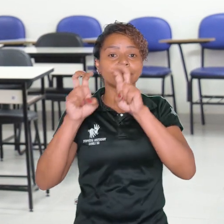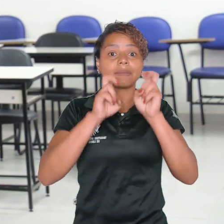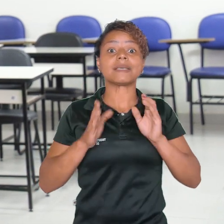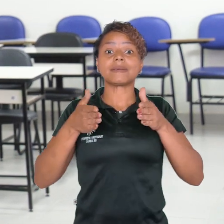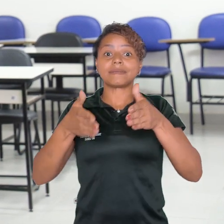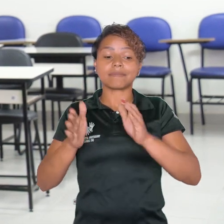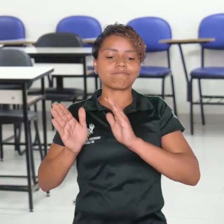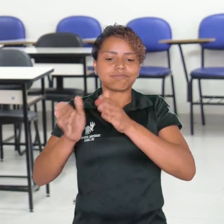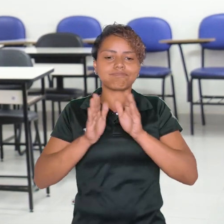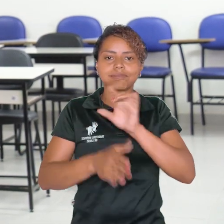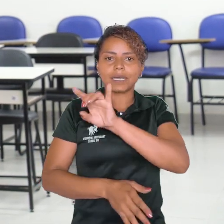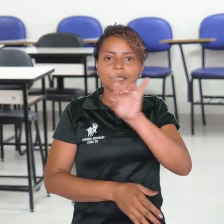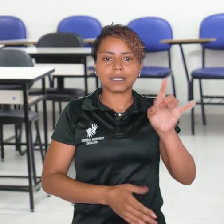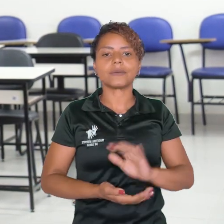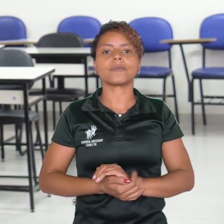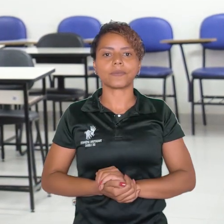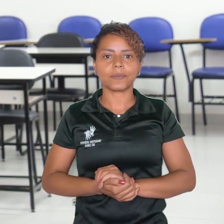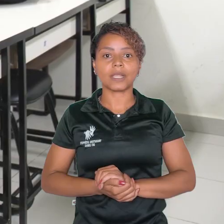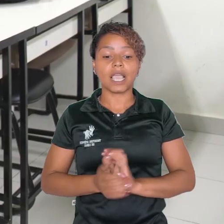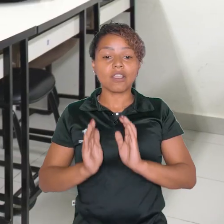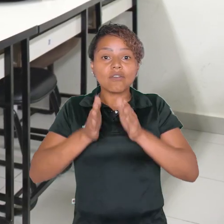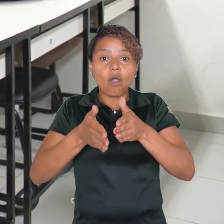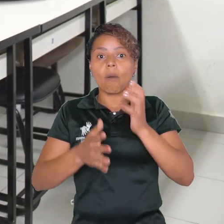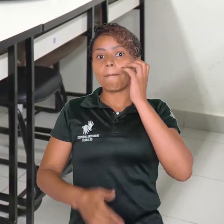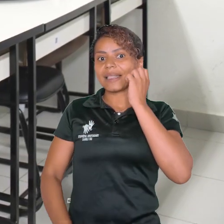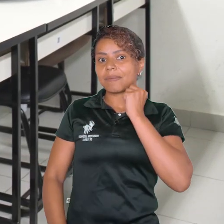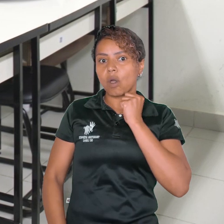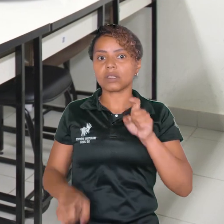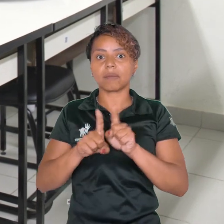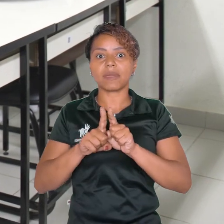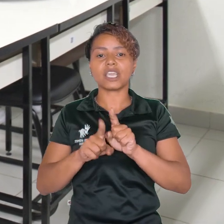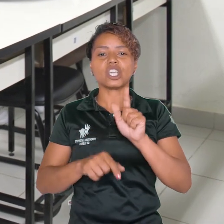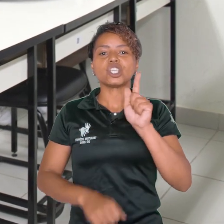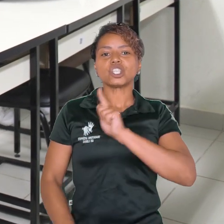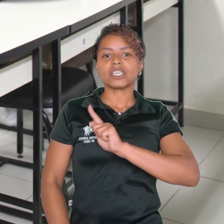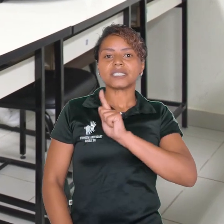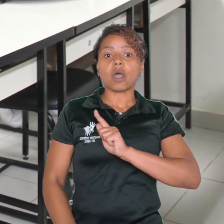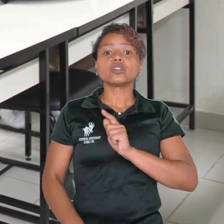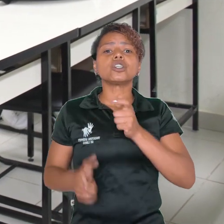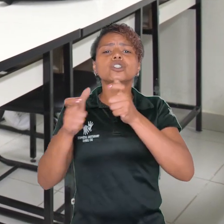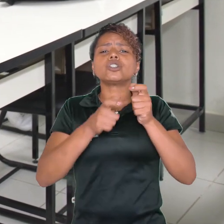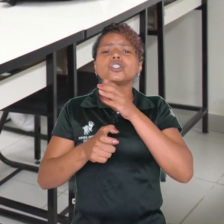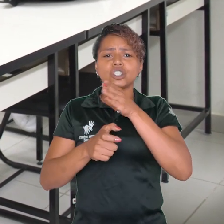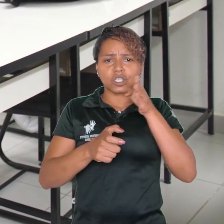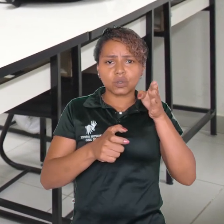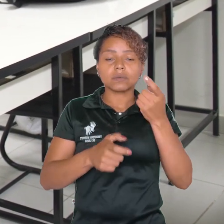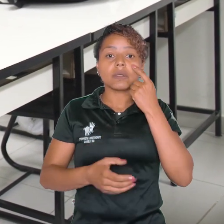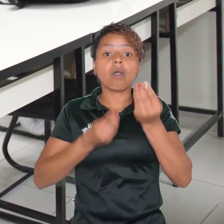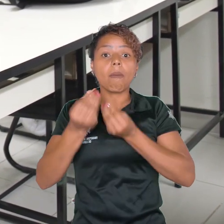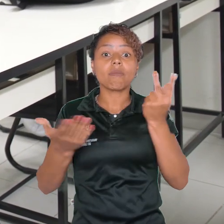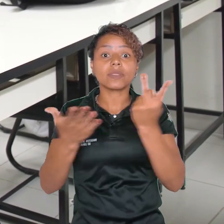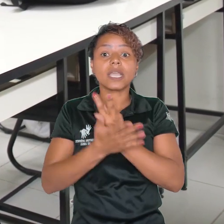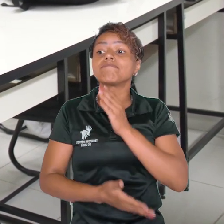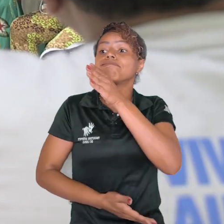estudar conteúdos específicos nas respectivas ênfases. Na ênfase de patrimônio e gestão de destinos, eles vão ter um contato